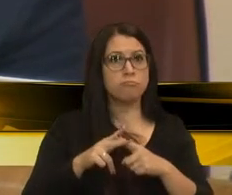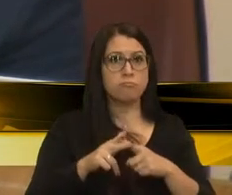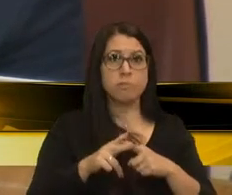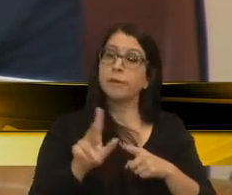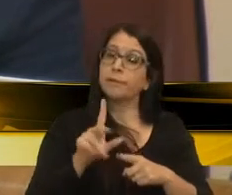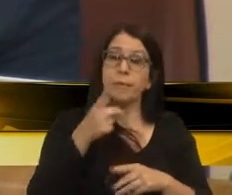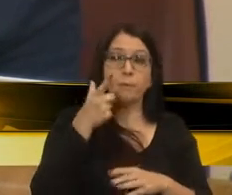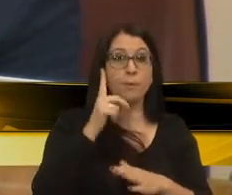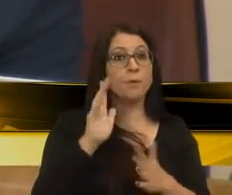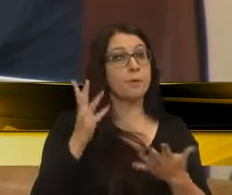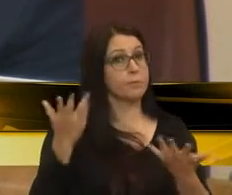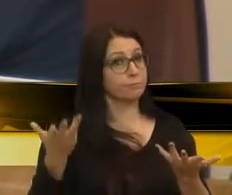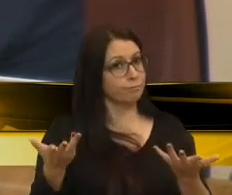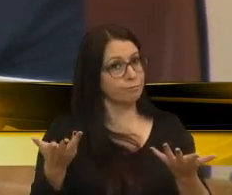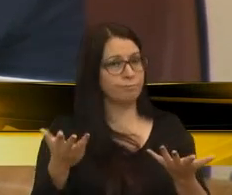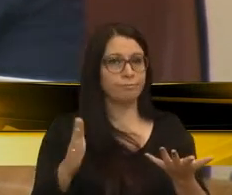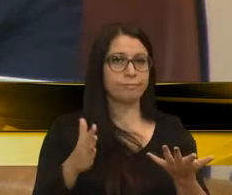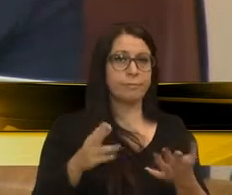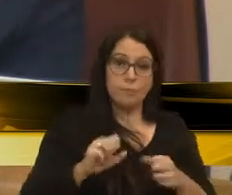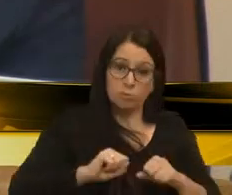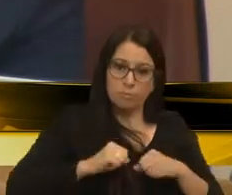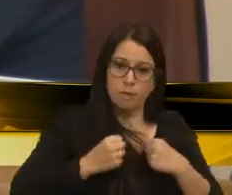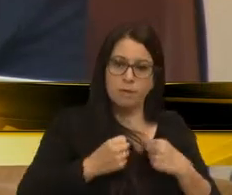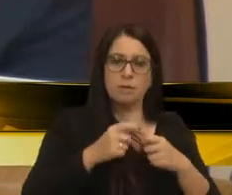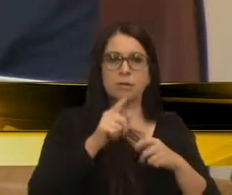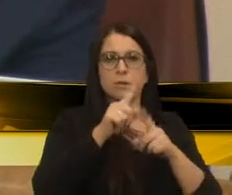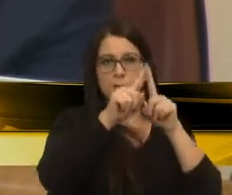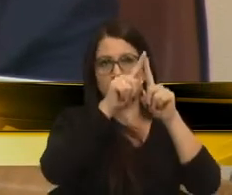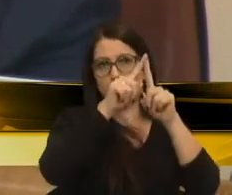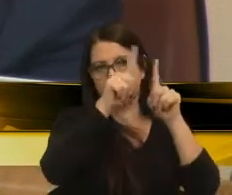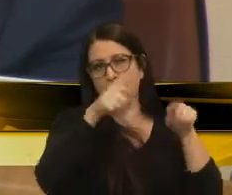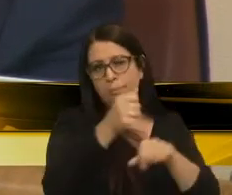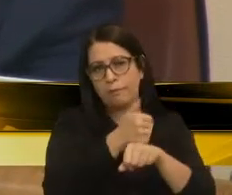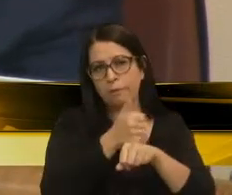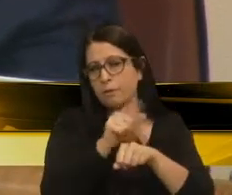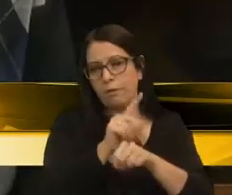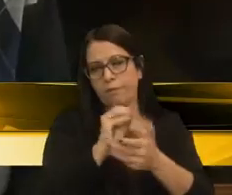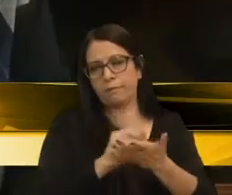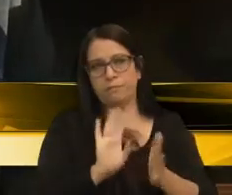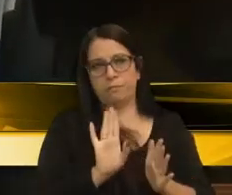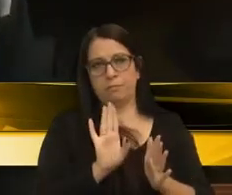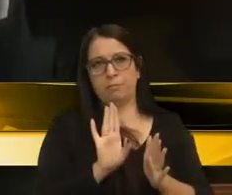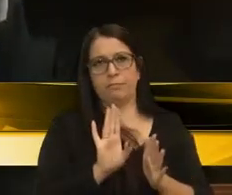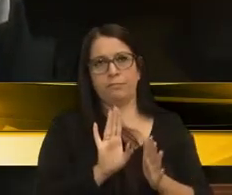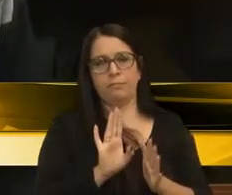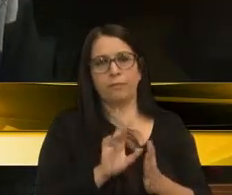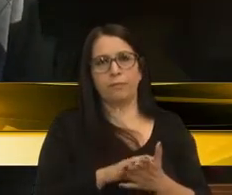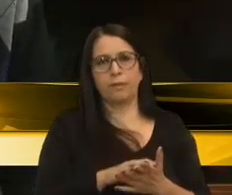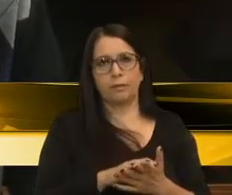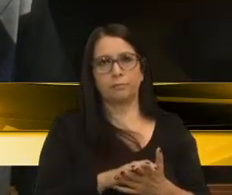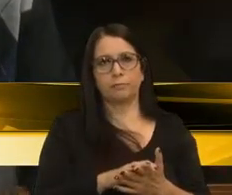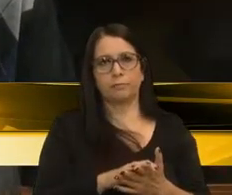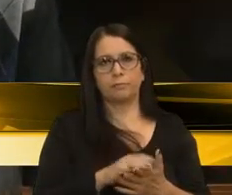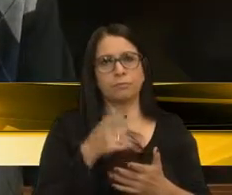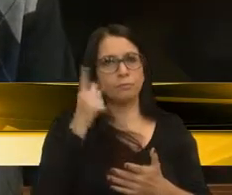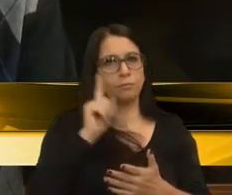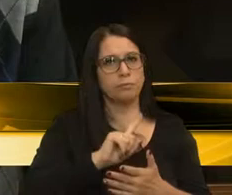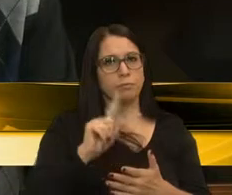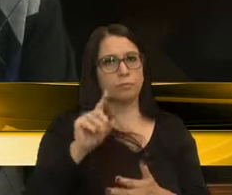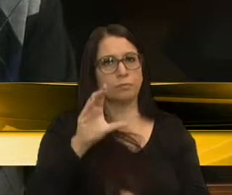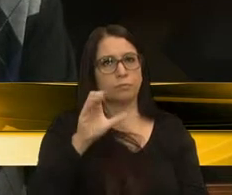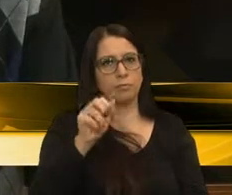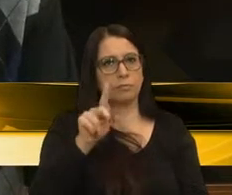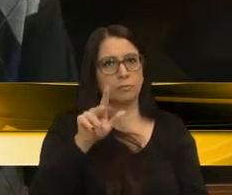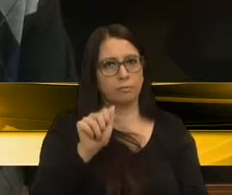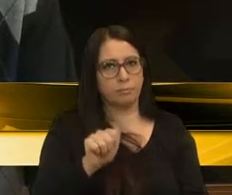sempre conseguem, mas o empenho desses profissionais não falta. Obrigado, vereador. É isso, vereador. Tenho que ressaltar que ontem, quando chegamos na Capela Santa